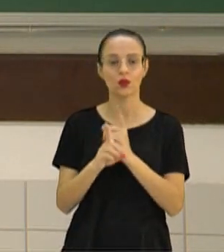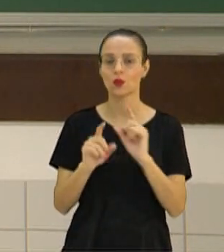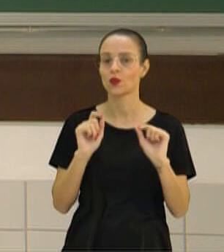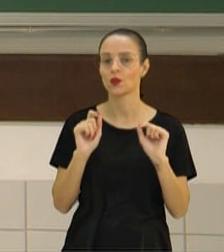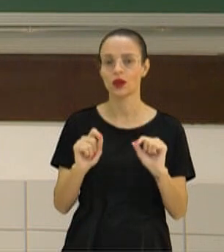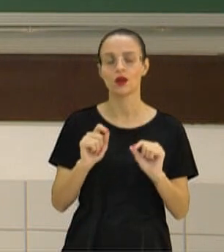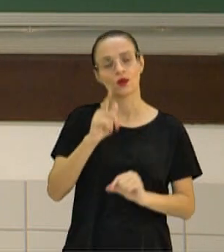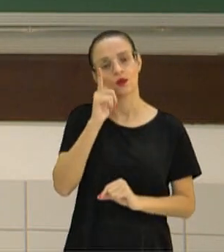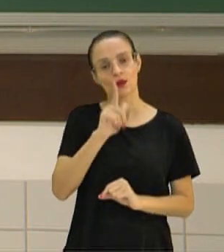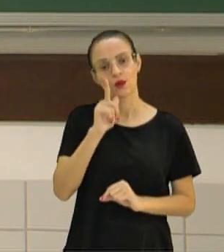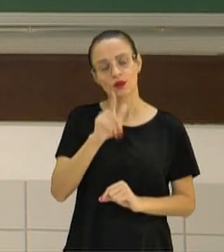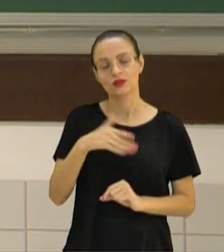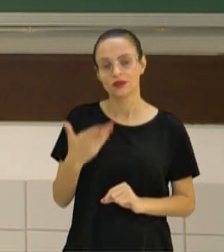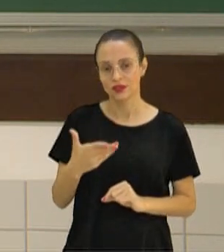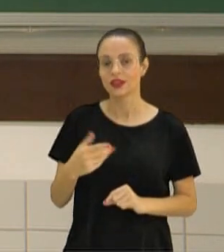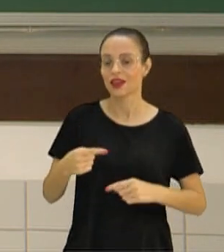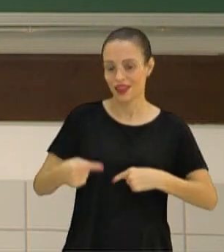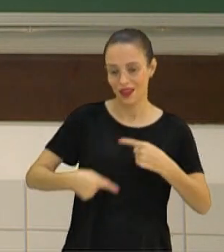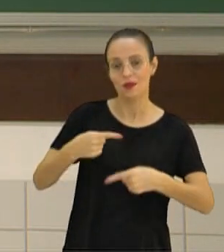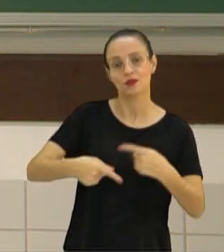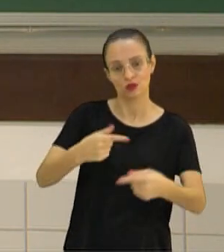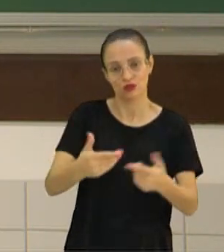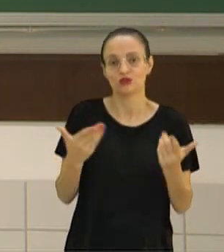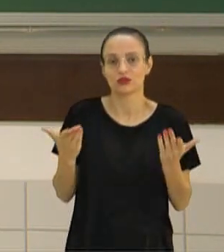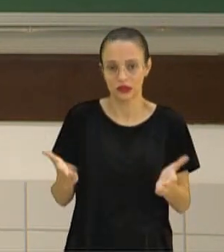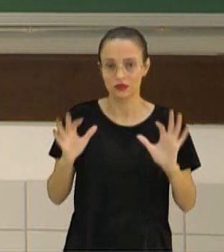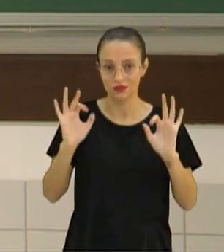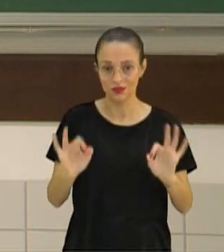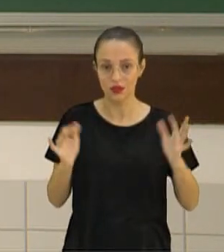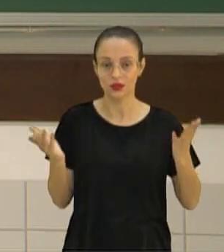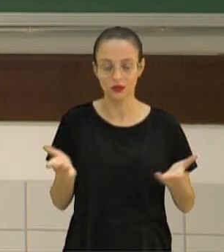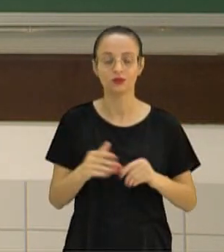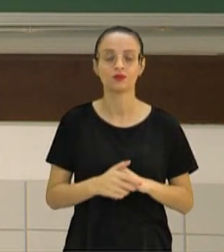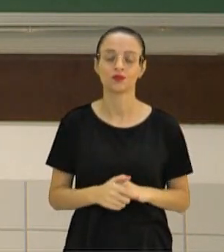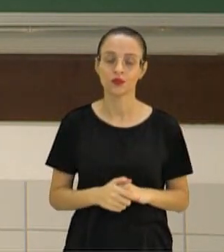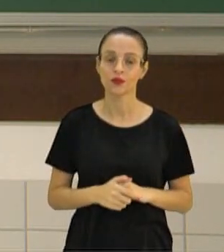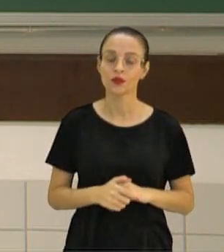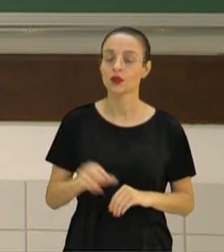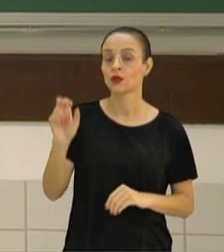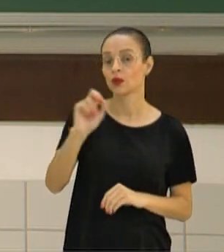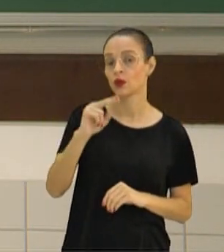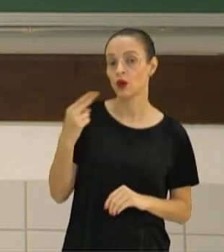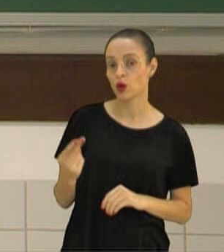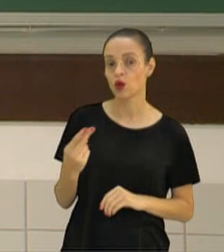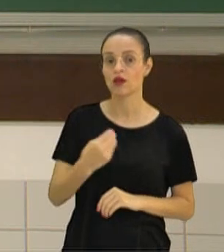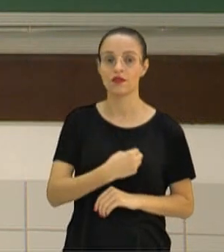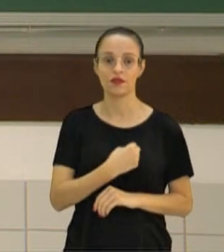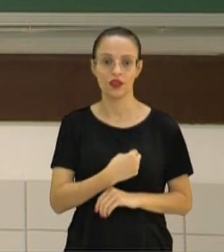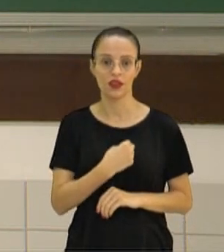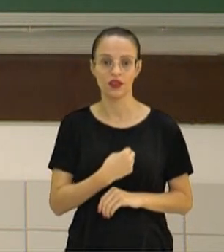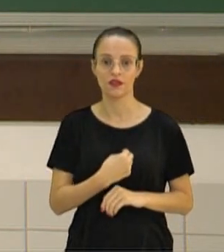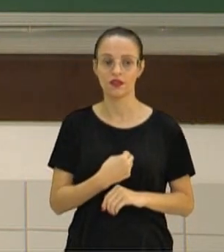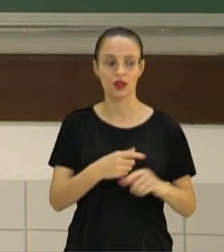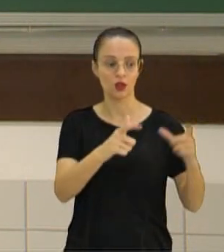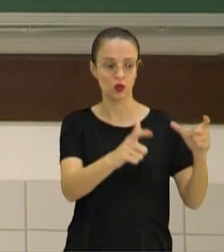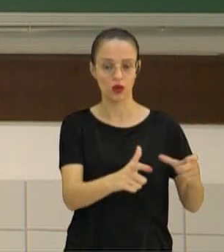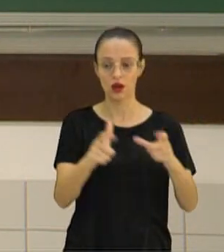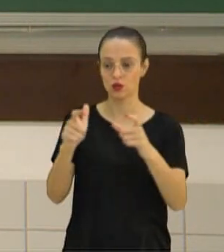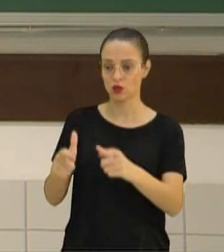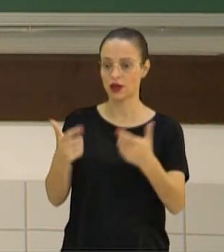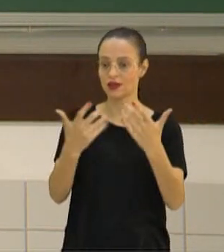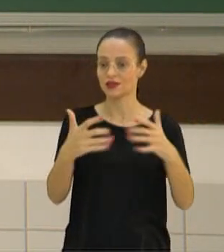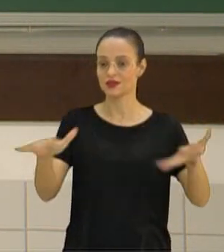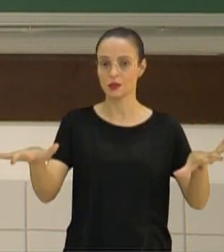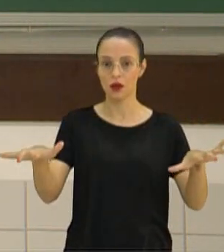poder ter a reprodução acontecendo efetivamente. Ou, vivem em ambientes separados por algum